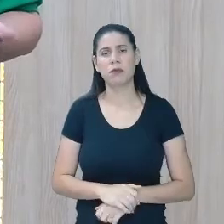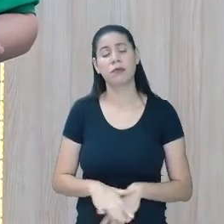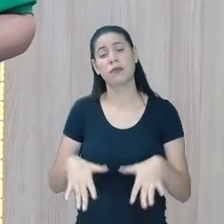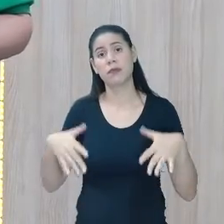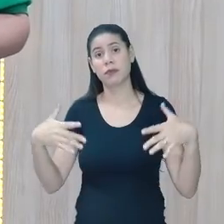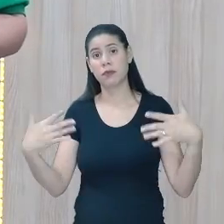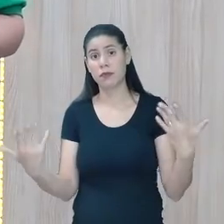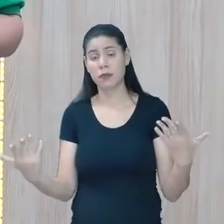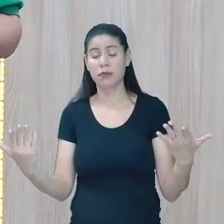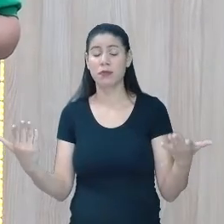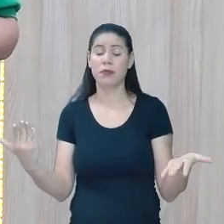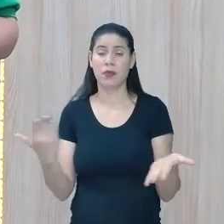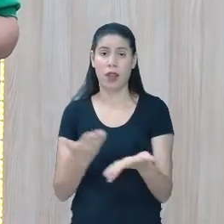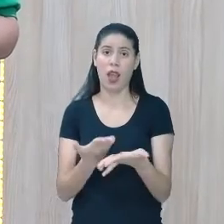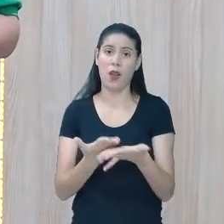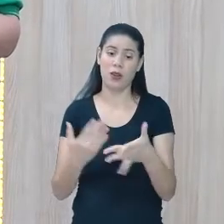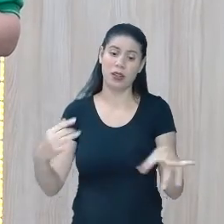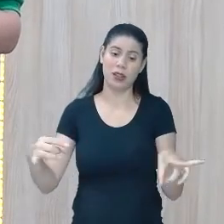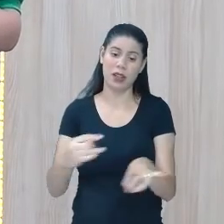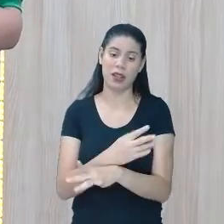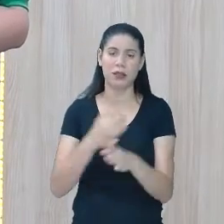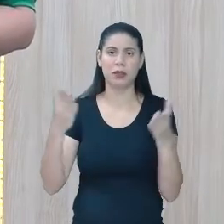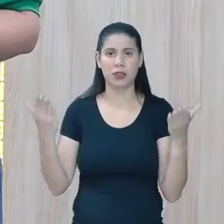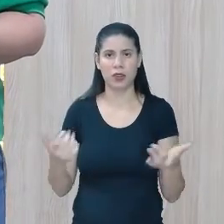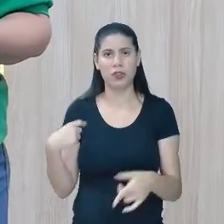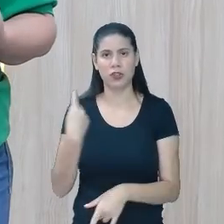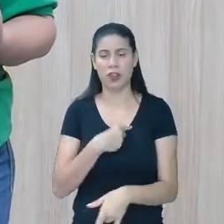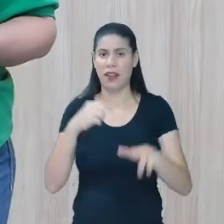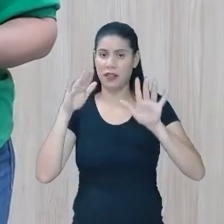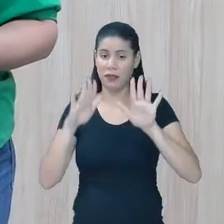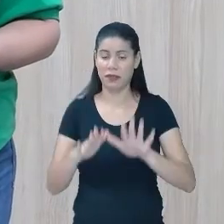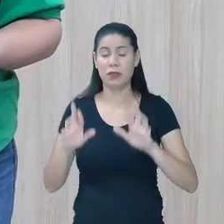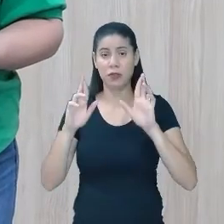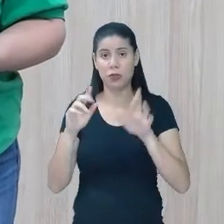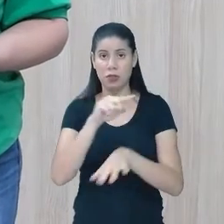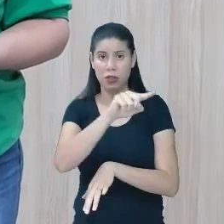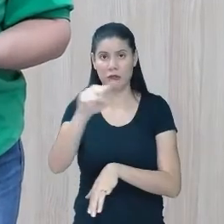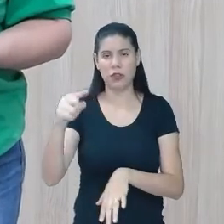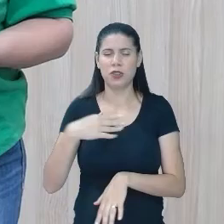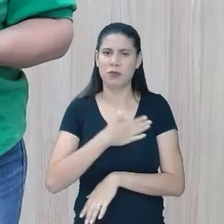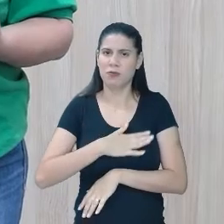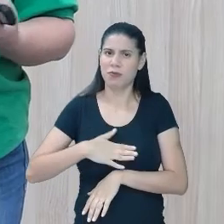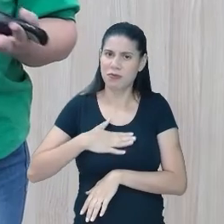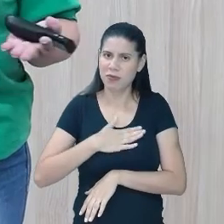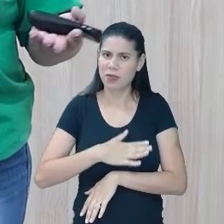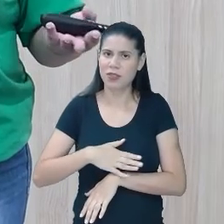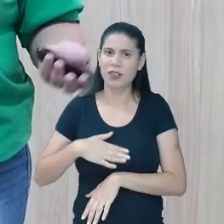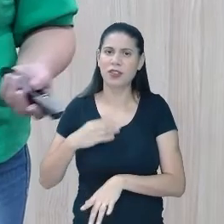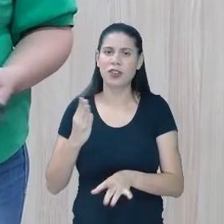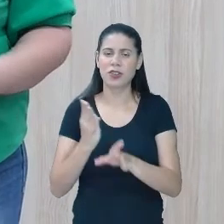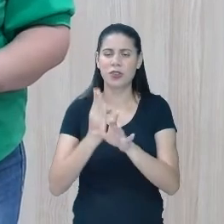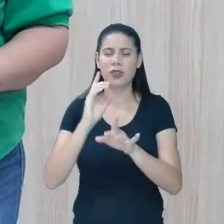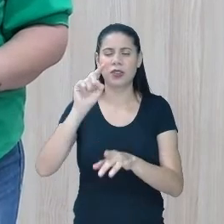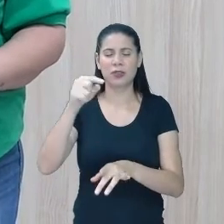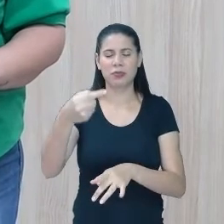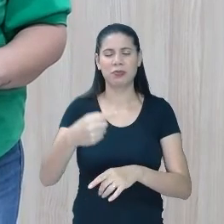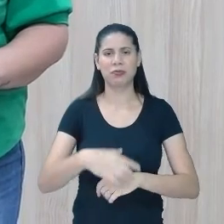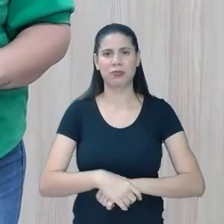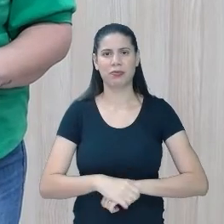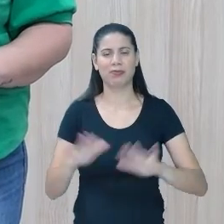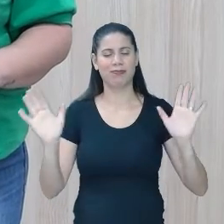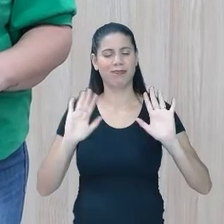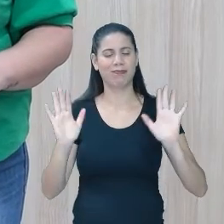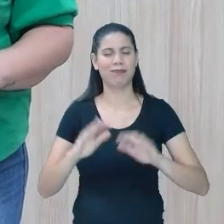Bom, por hoje é só, nós vamos ficando por aqui. Eu espero que você tenha gostado e nos vemos no nosso próximo momento.